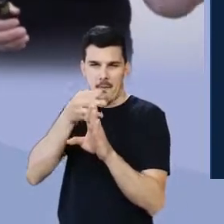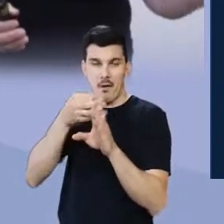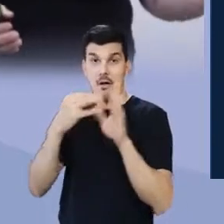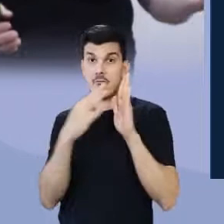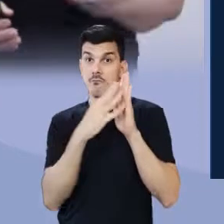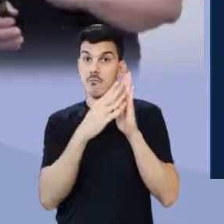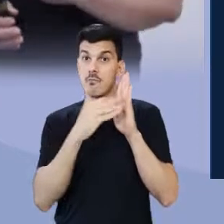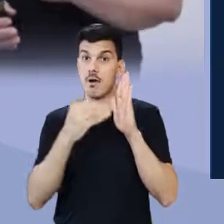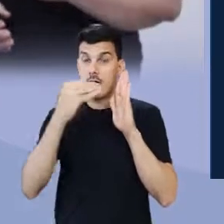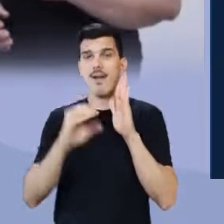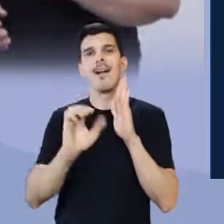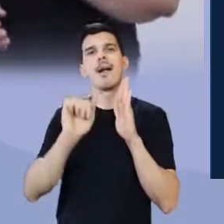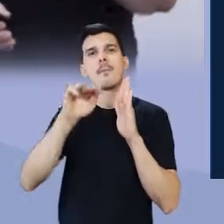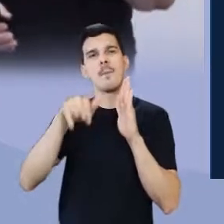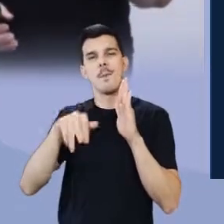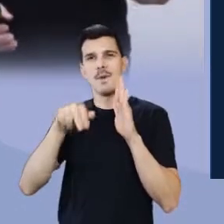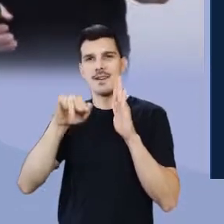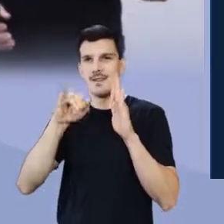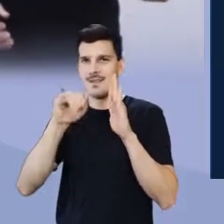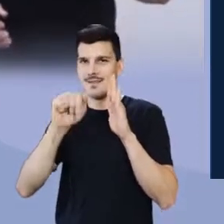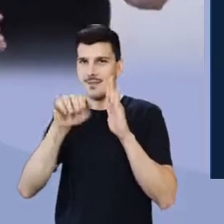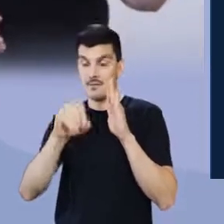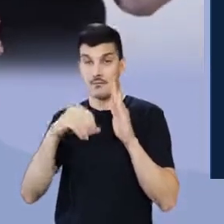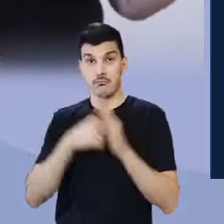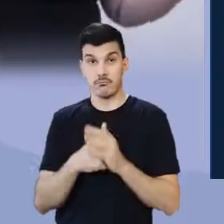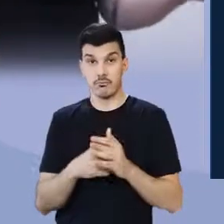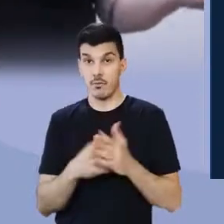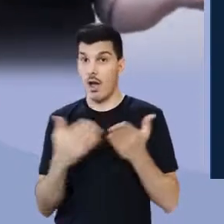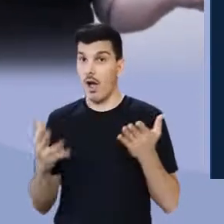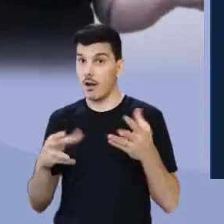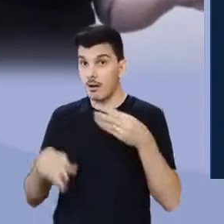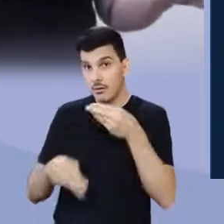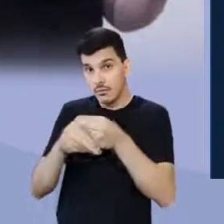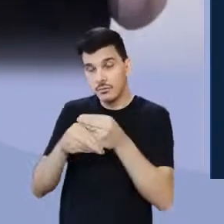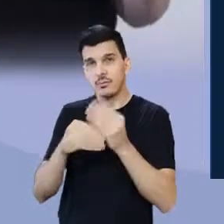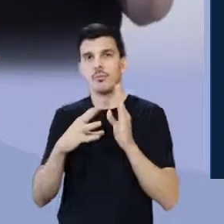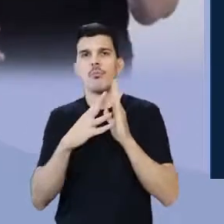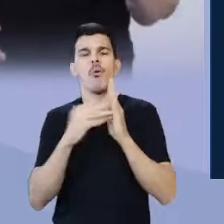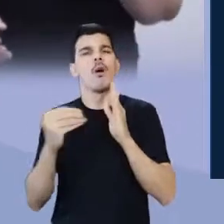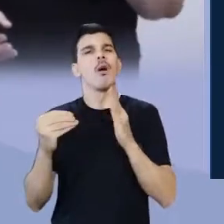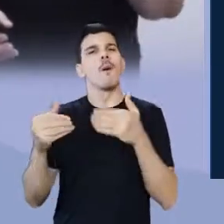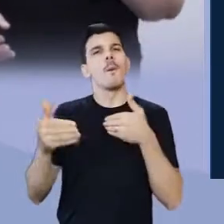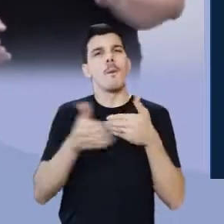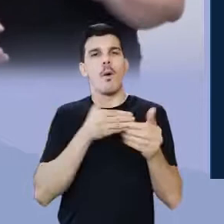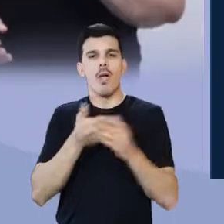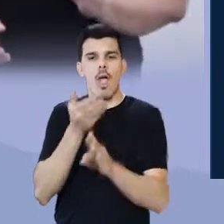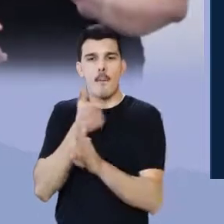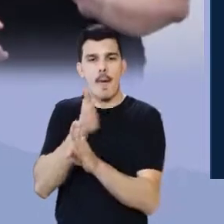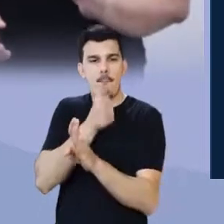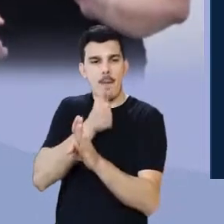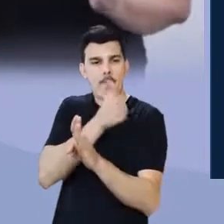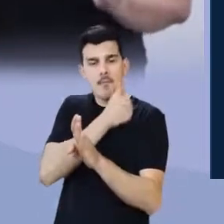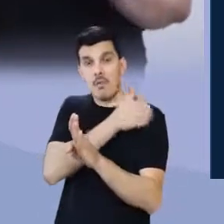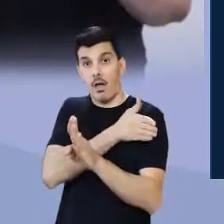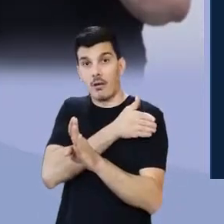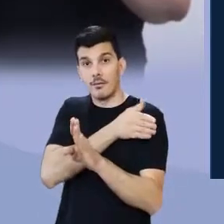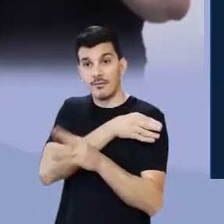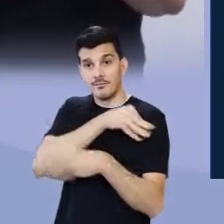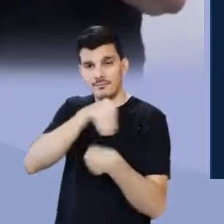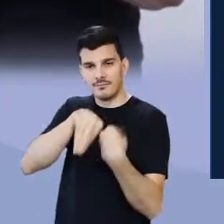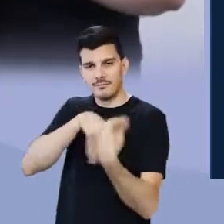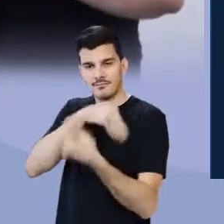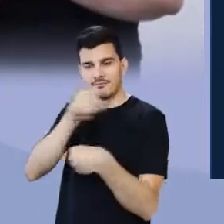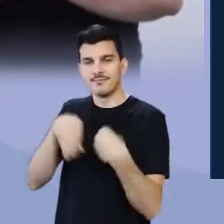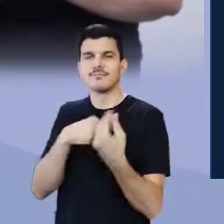o modelo camoniano, posso juntar o modelo de qualquer período literário e